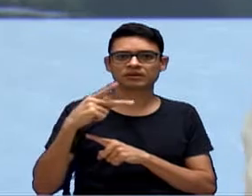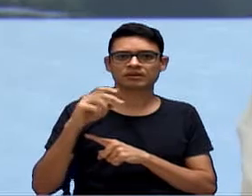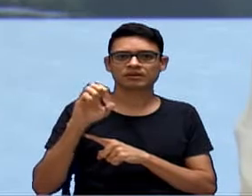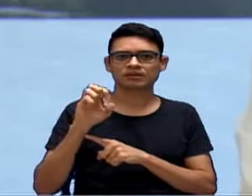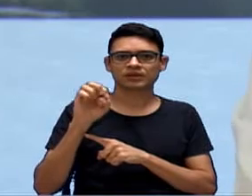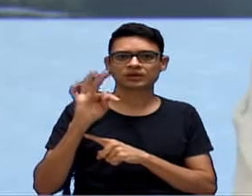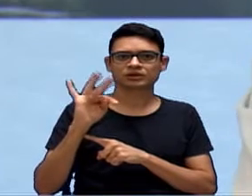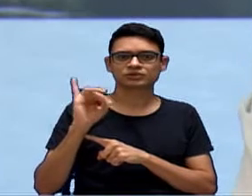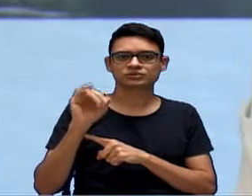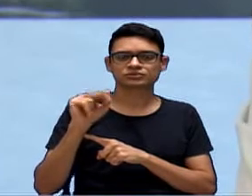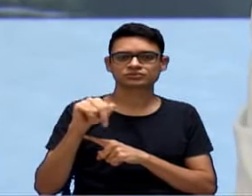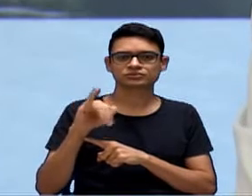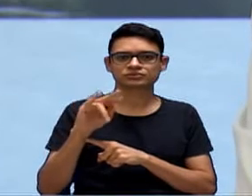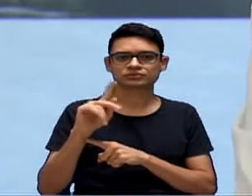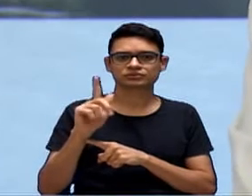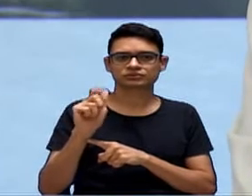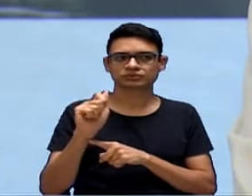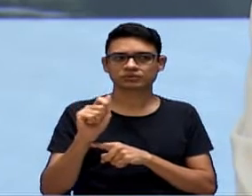não tem